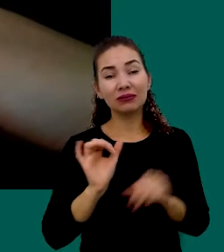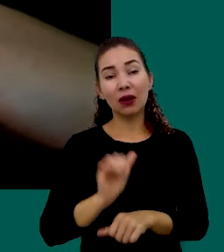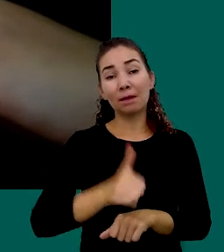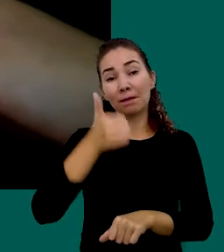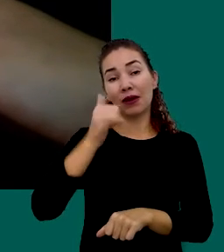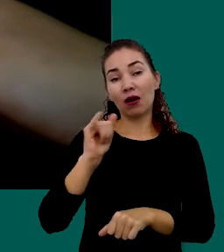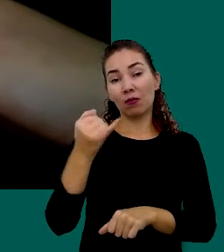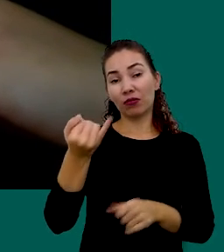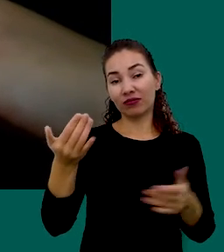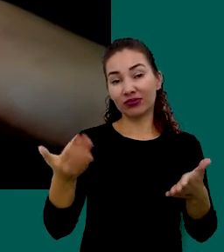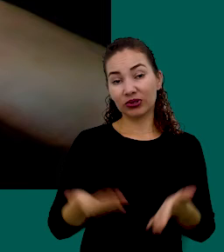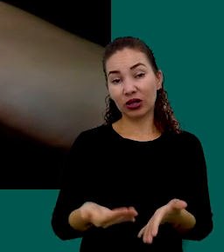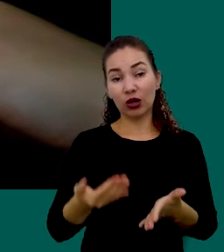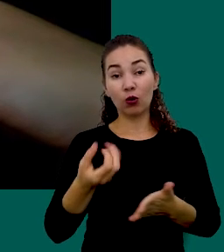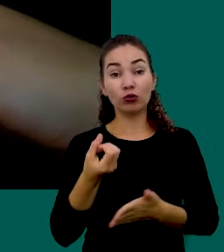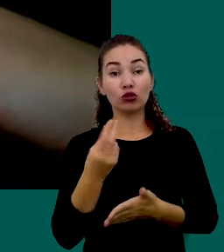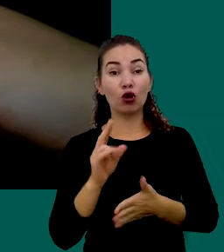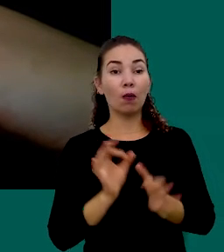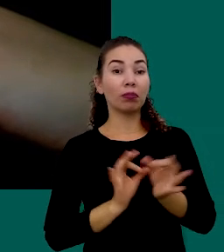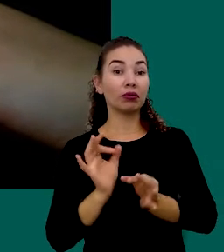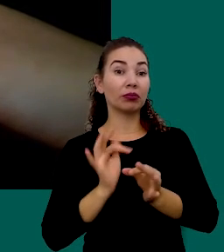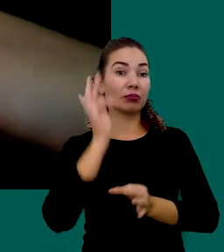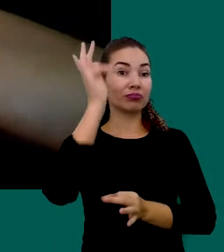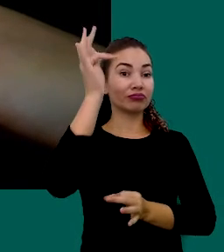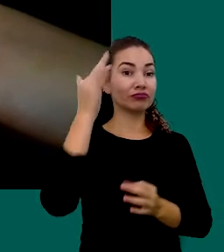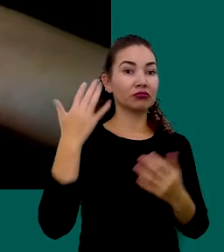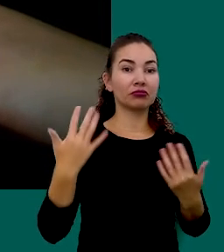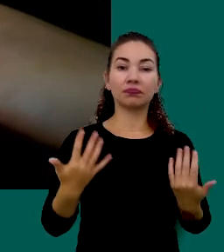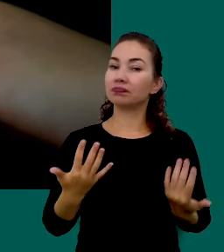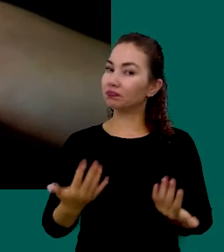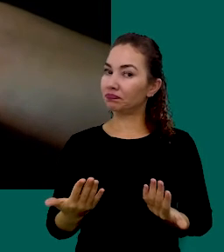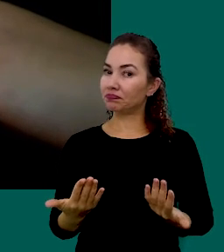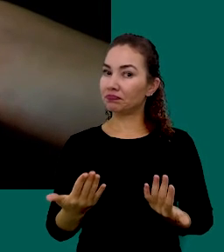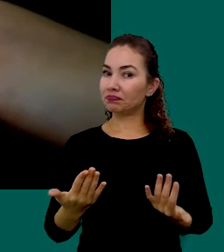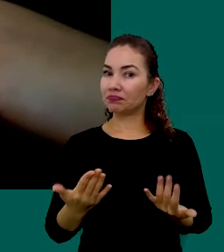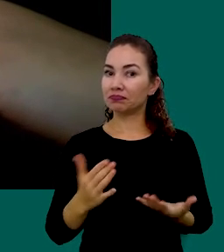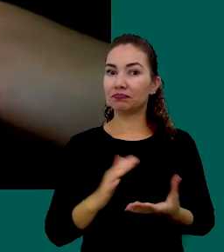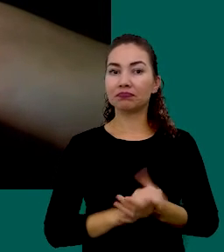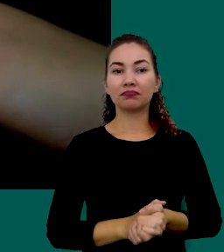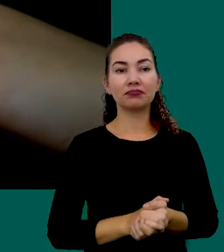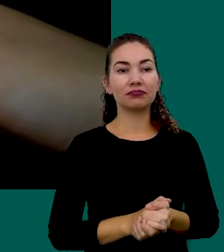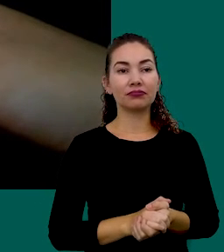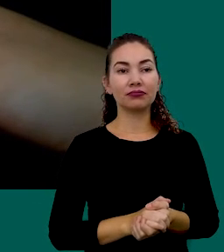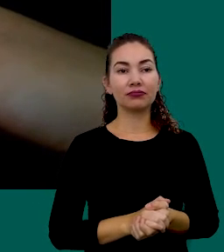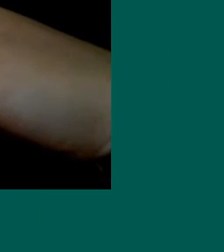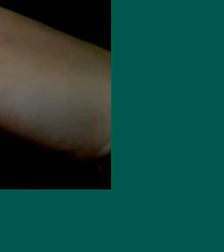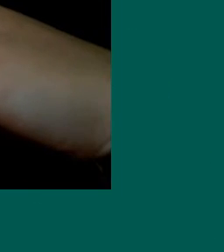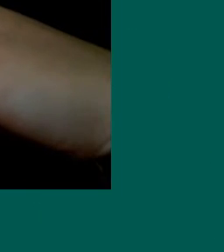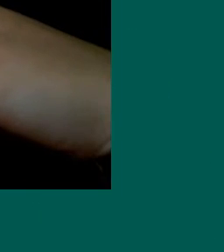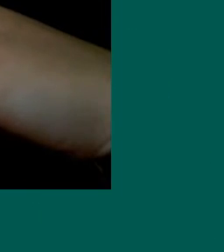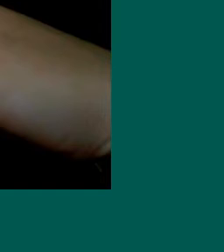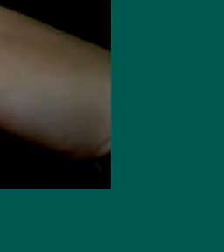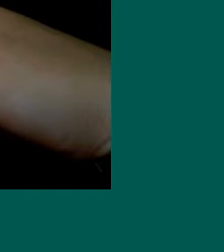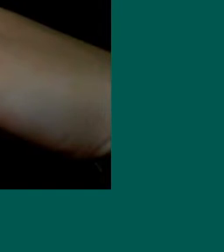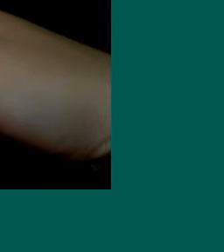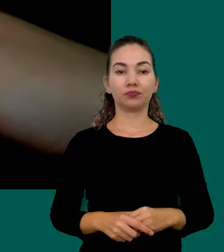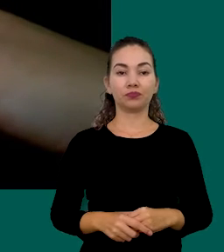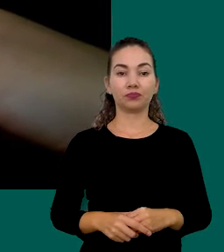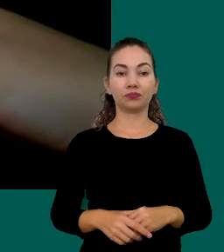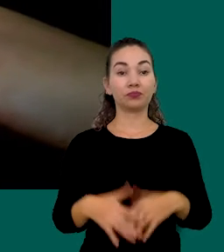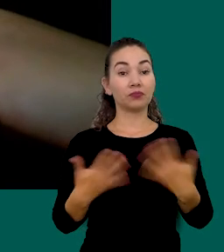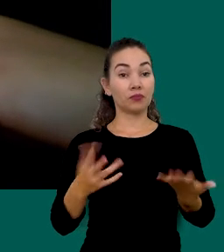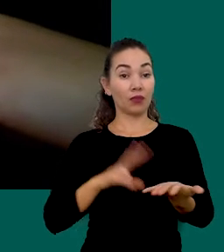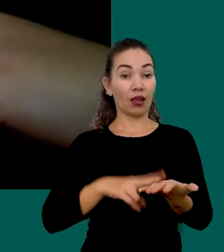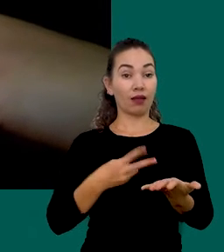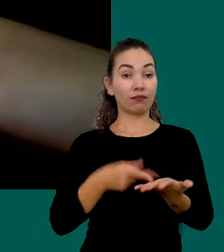de Hoje Ou nos Preparar Para o Futuro Então Traduzindo Esse questionamento Em